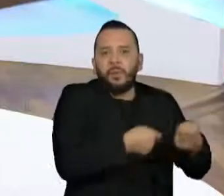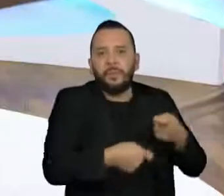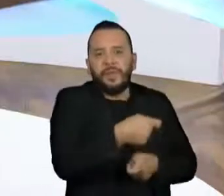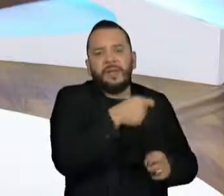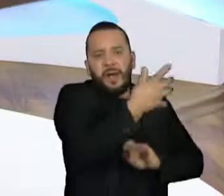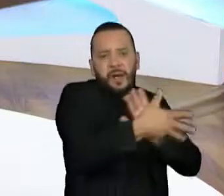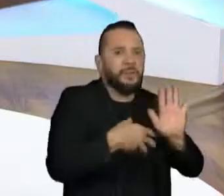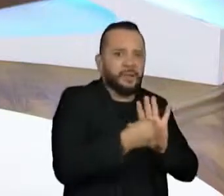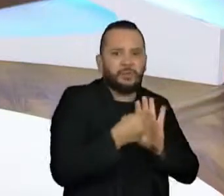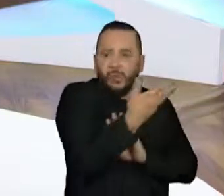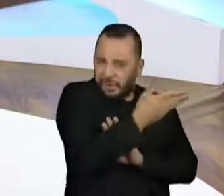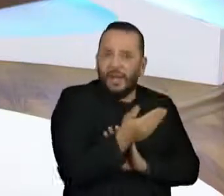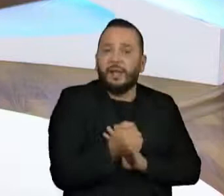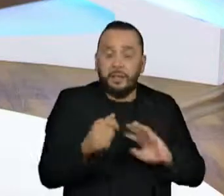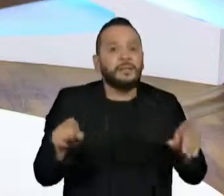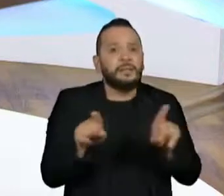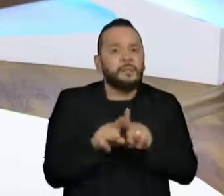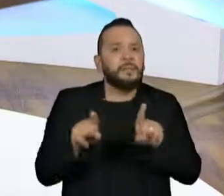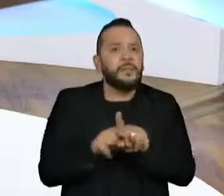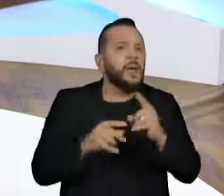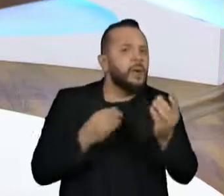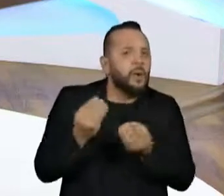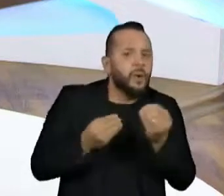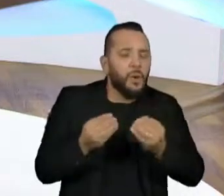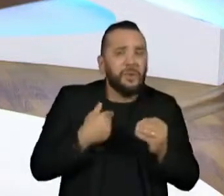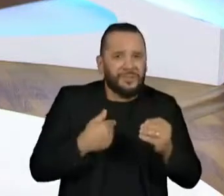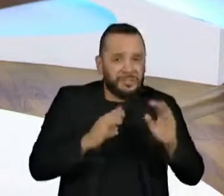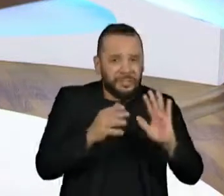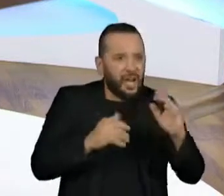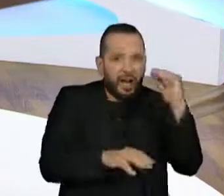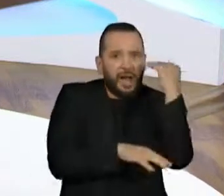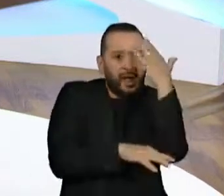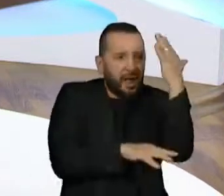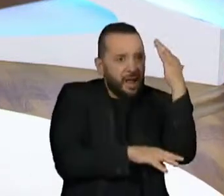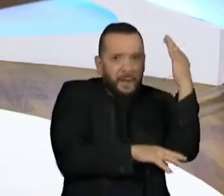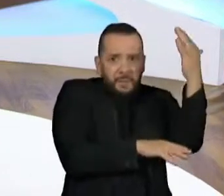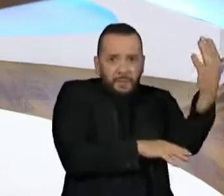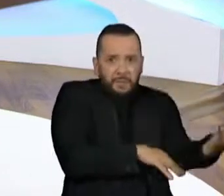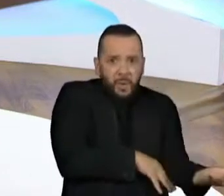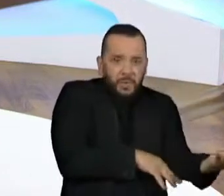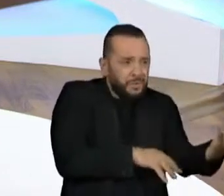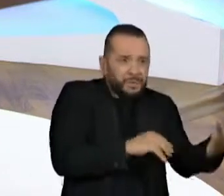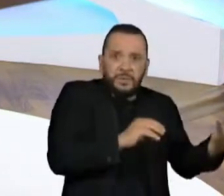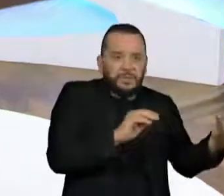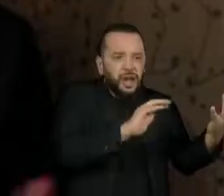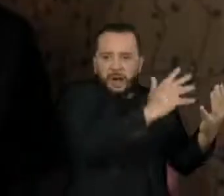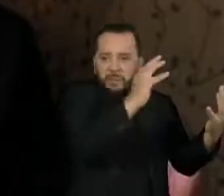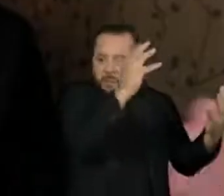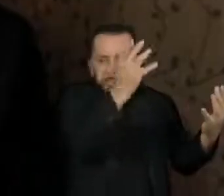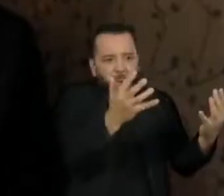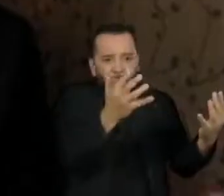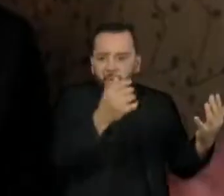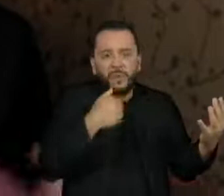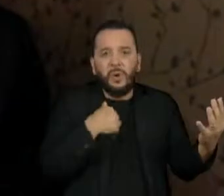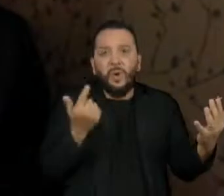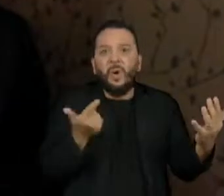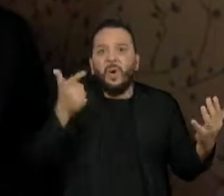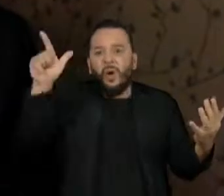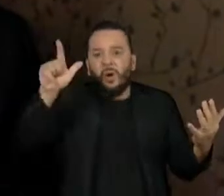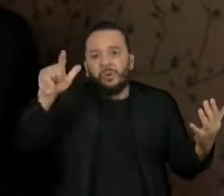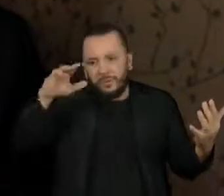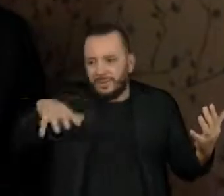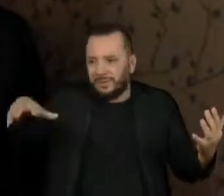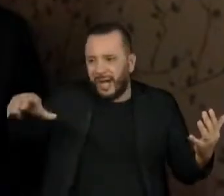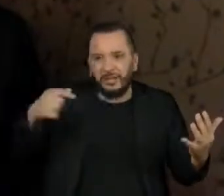mecanismos é você fazer compensações florestais de outros estados com a Amazônia. De biomas diferentes que